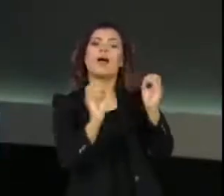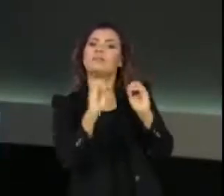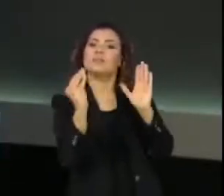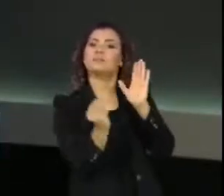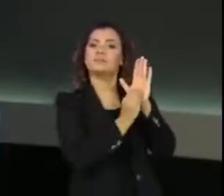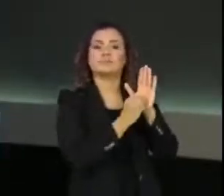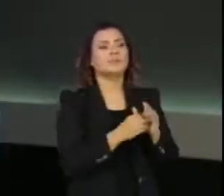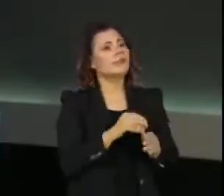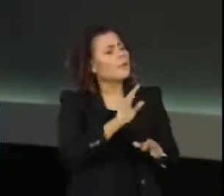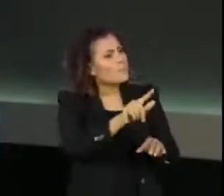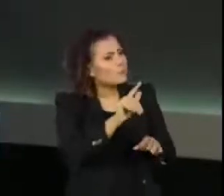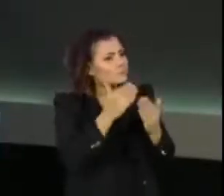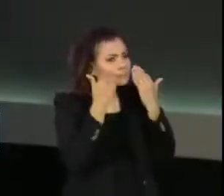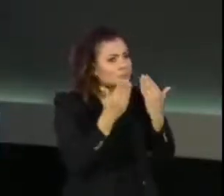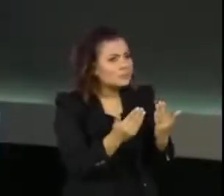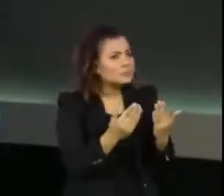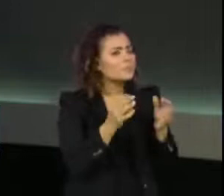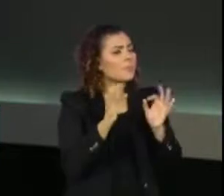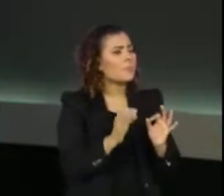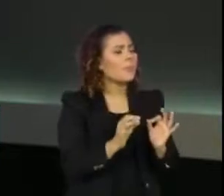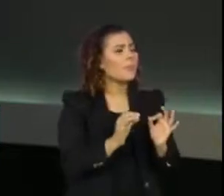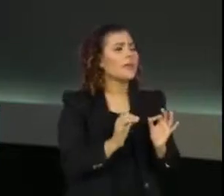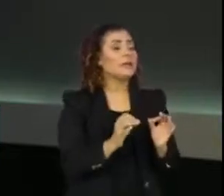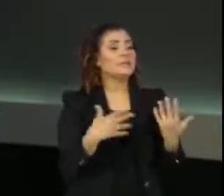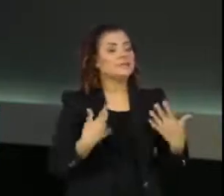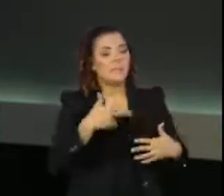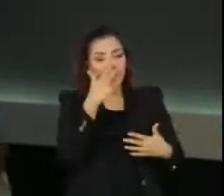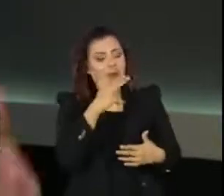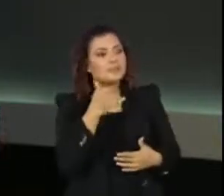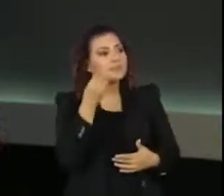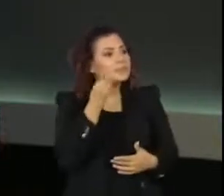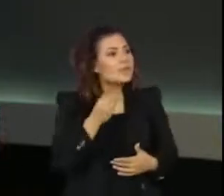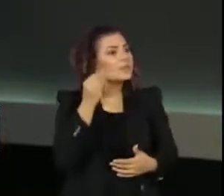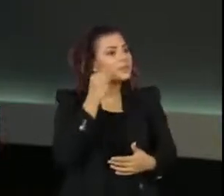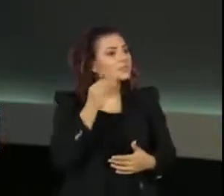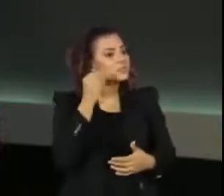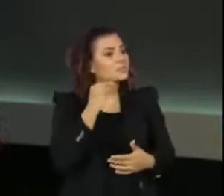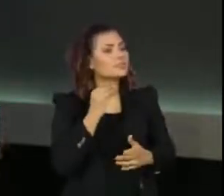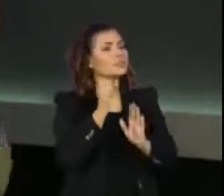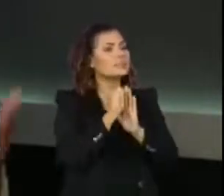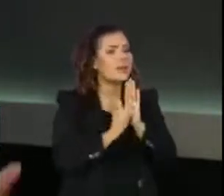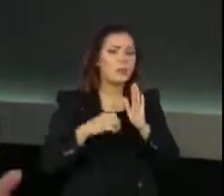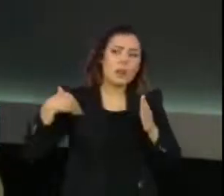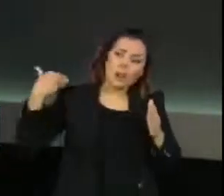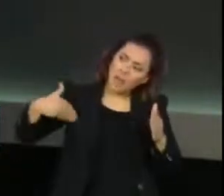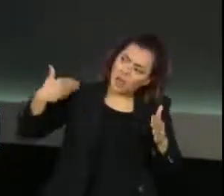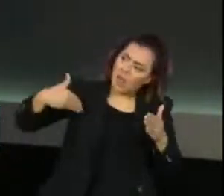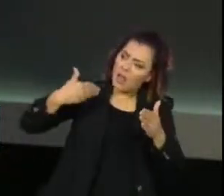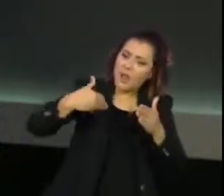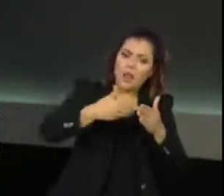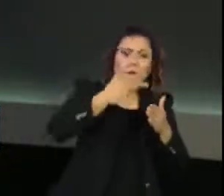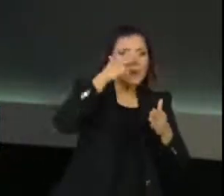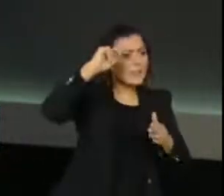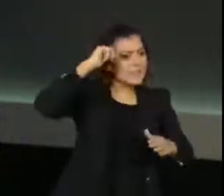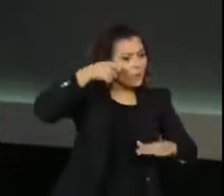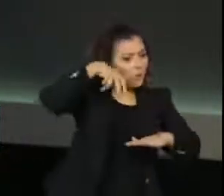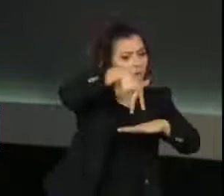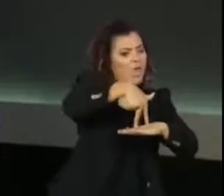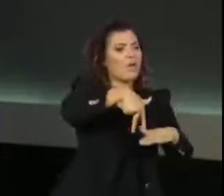bem e fica evidente essa tentativa, através dos séculos, desse apagamento e esse